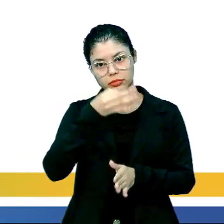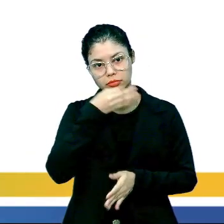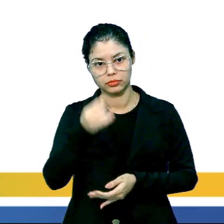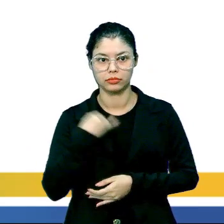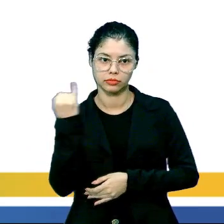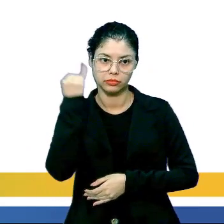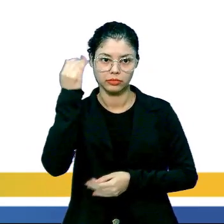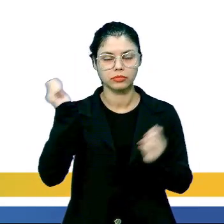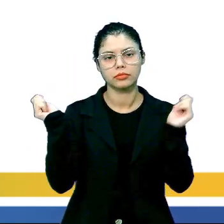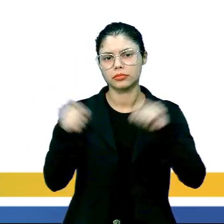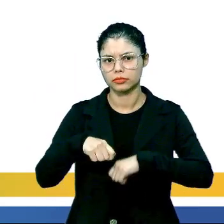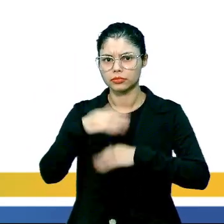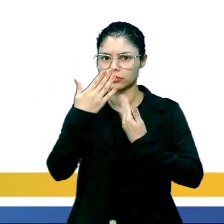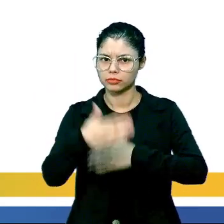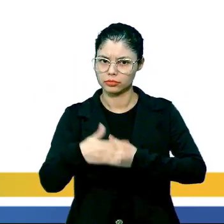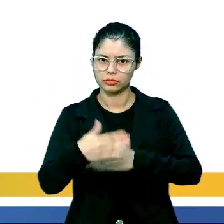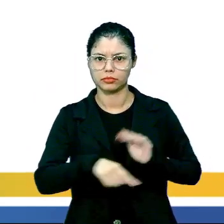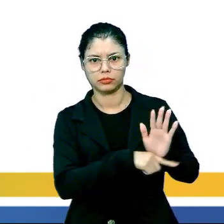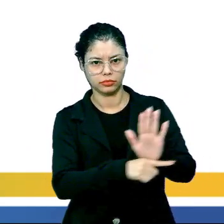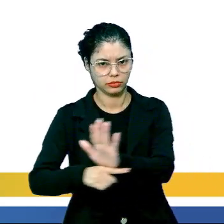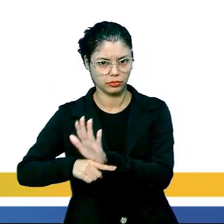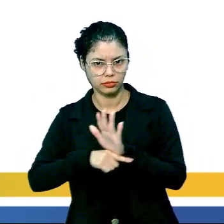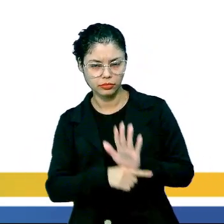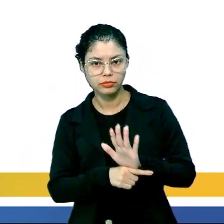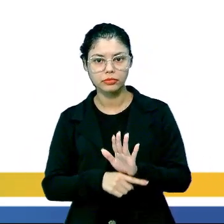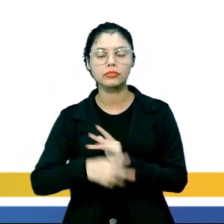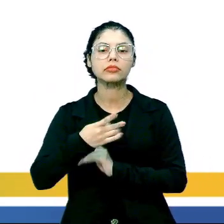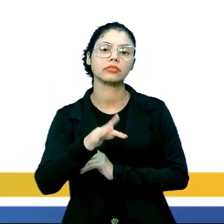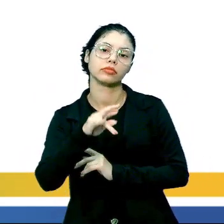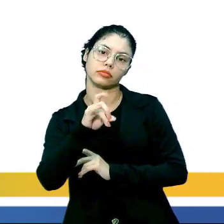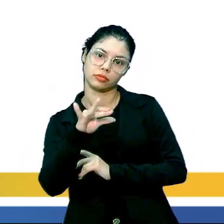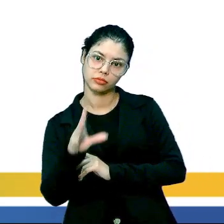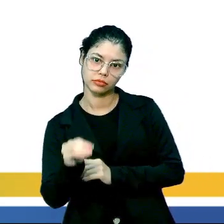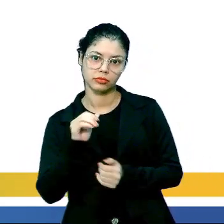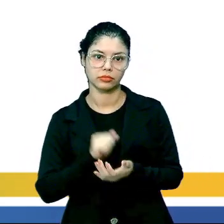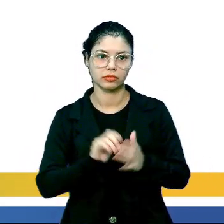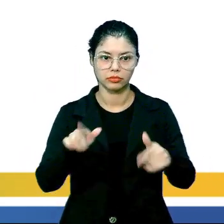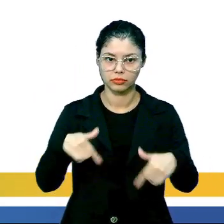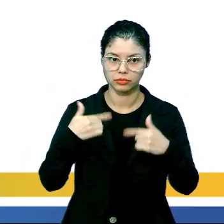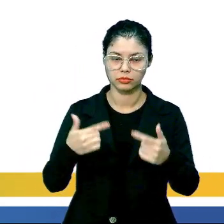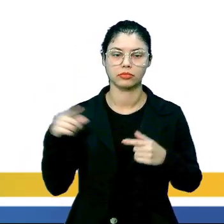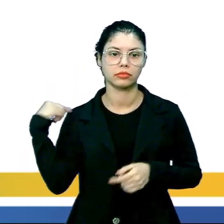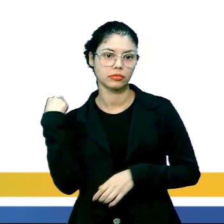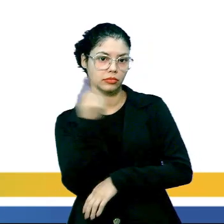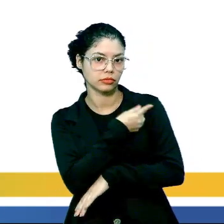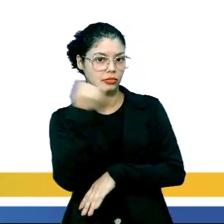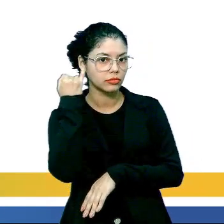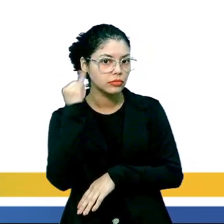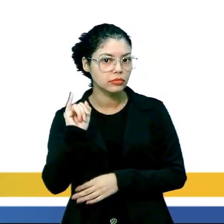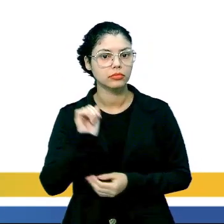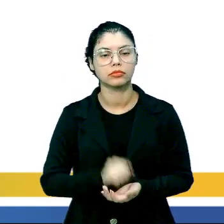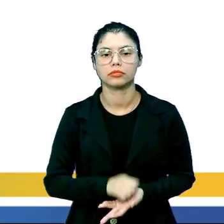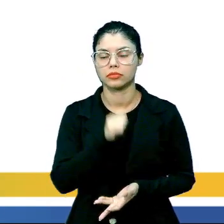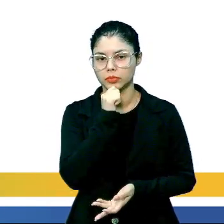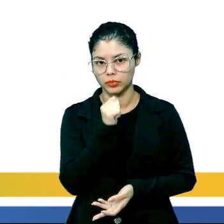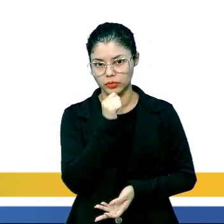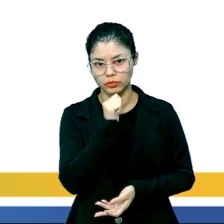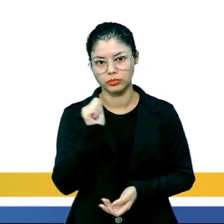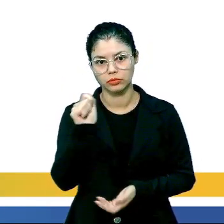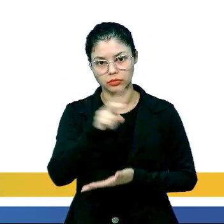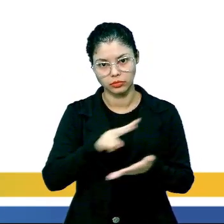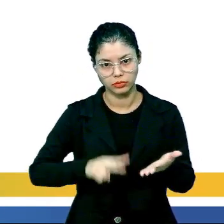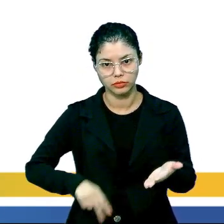os argumentos são essenciais, pois são prova que apresentamos, com o propósito de defender a nossa ideia e